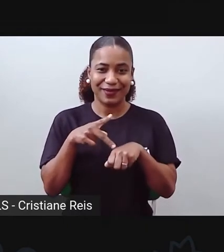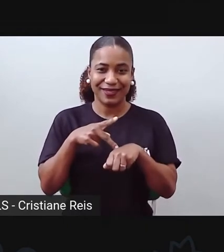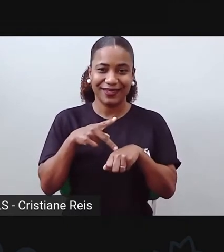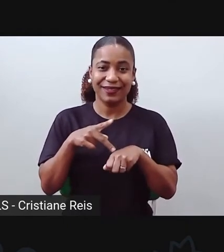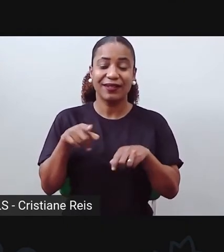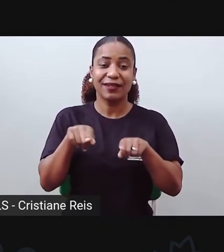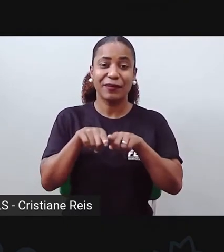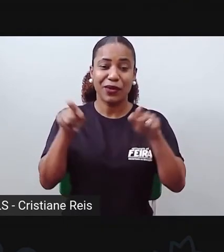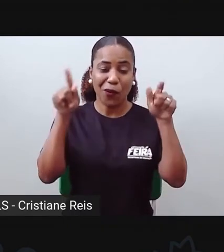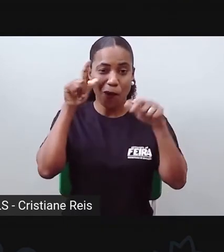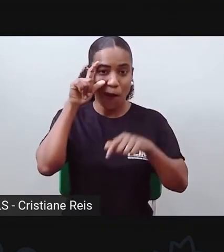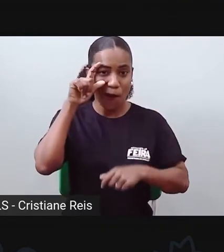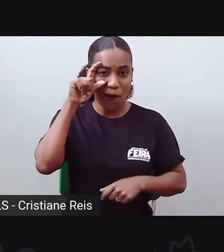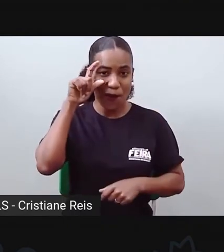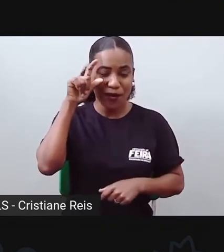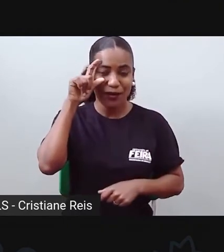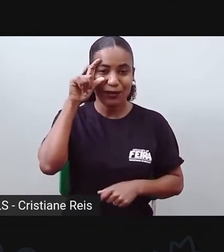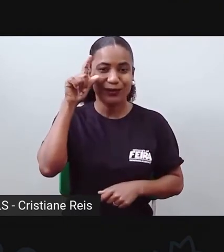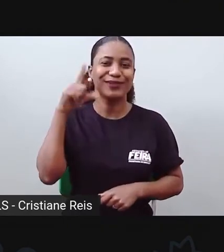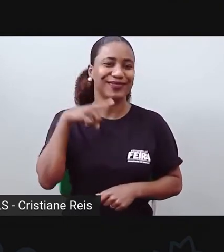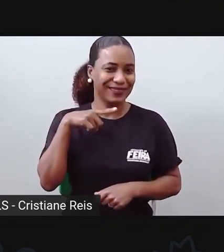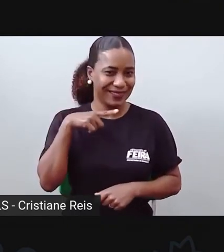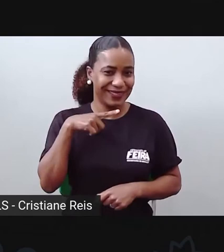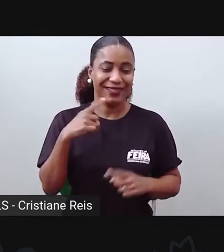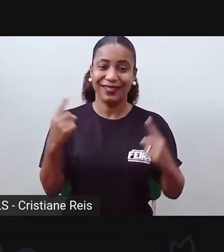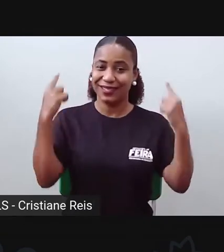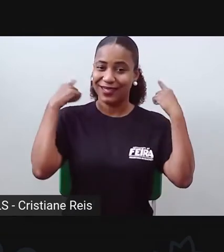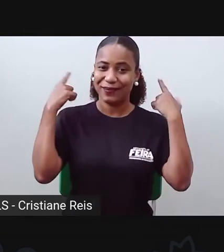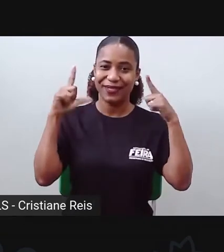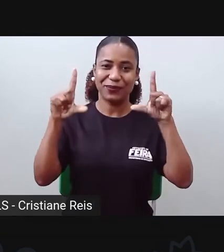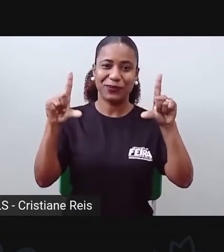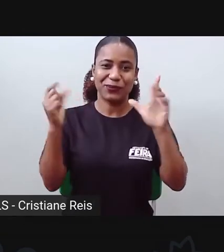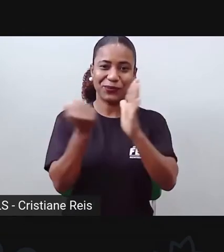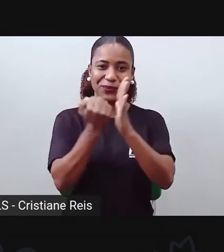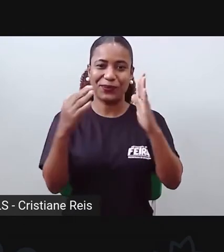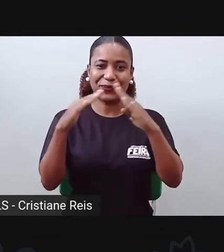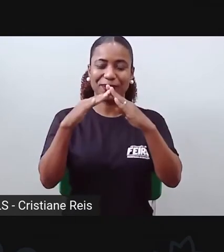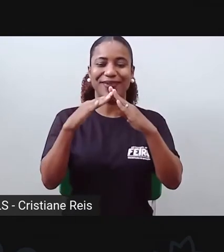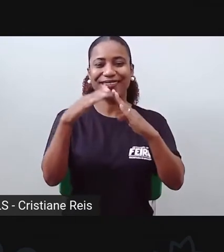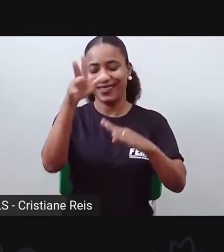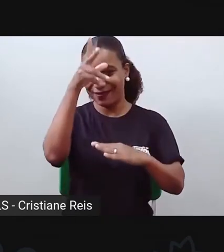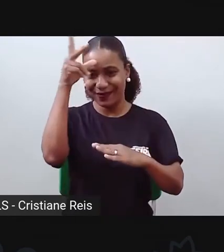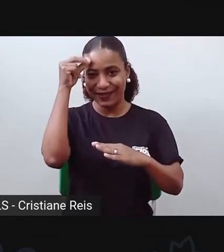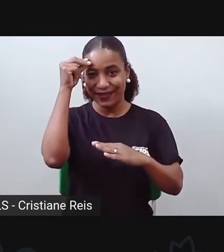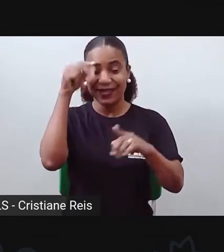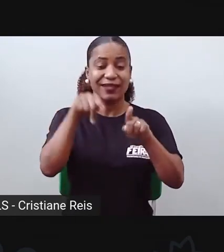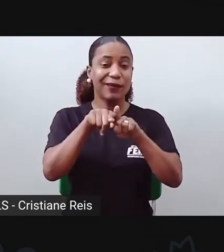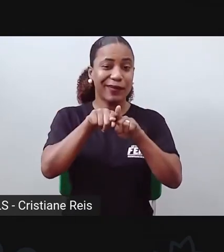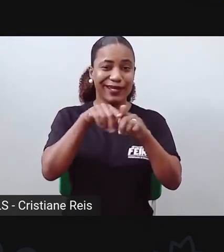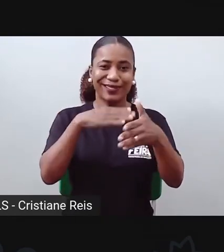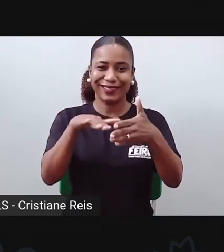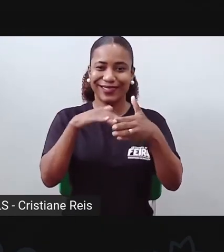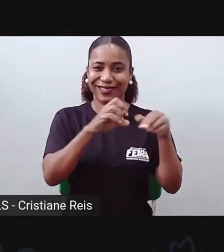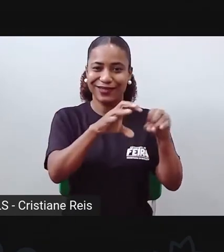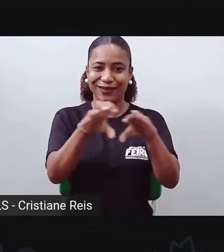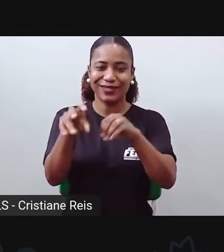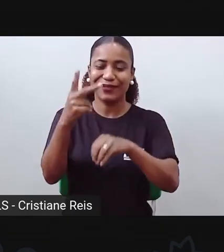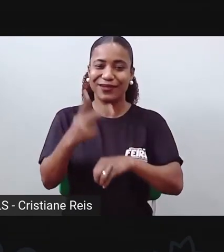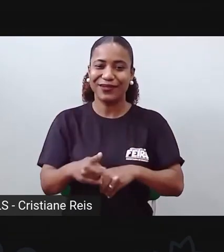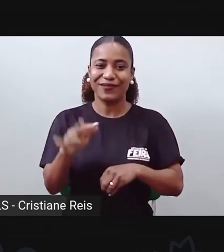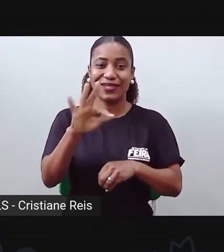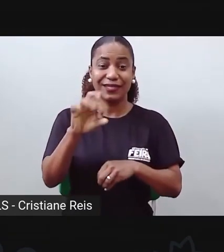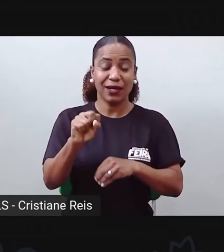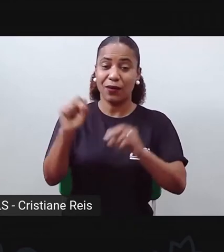Atrás de mim tem a logomarca da Prefeitura Municipal de Feira de Santana, da Secretaria de Educação do município. Tem uma frase também,